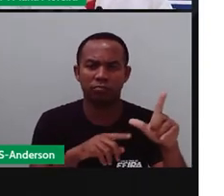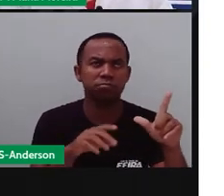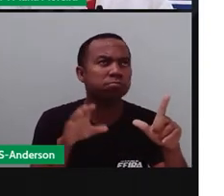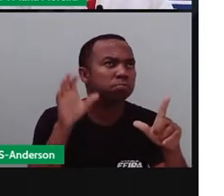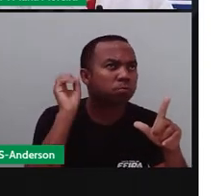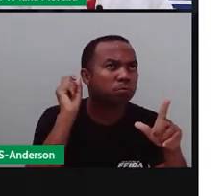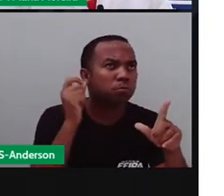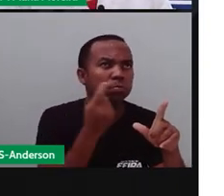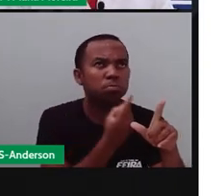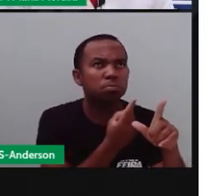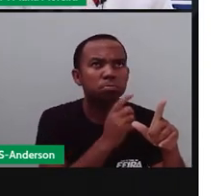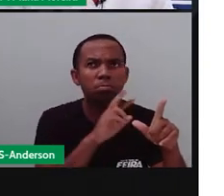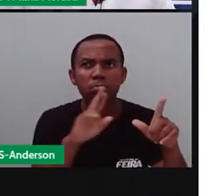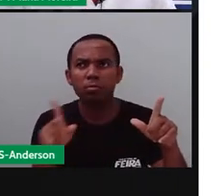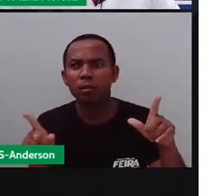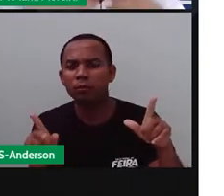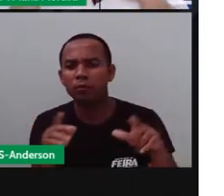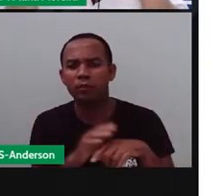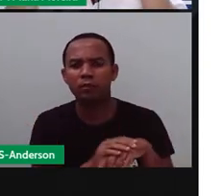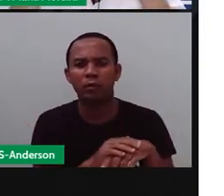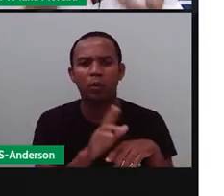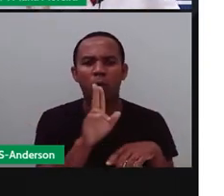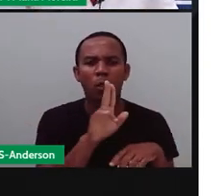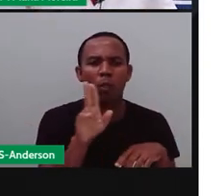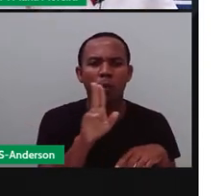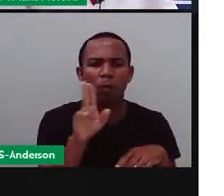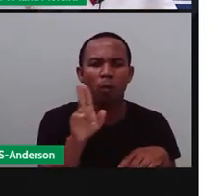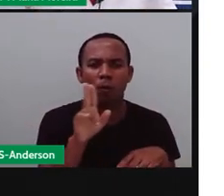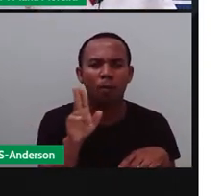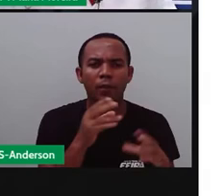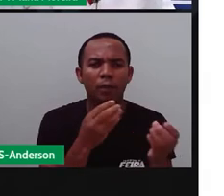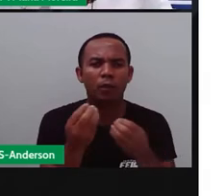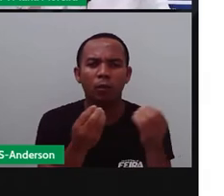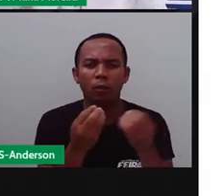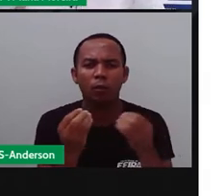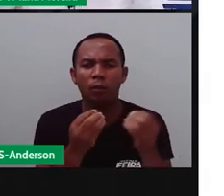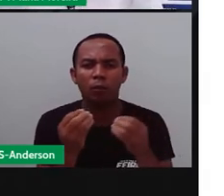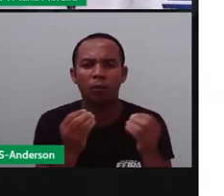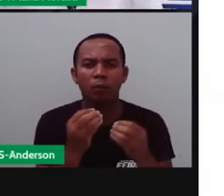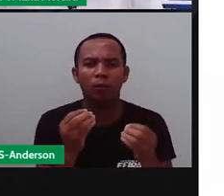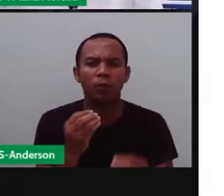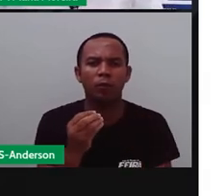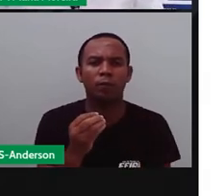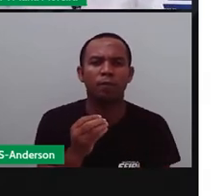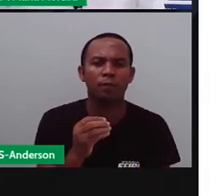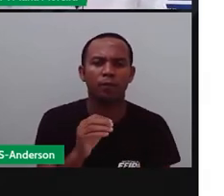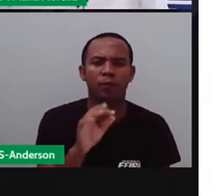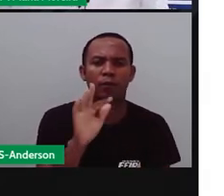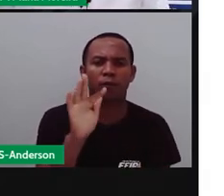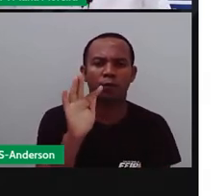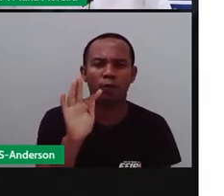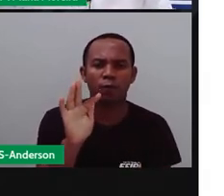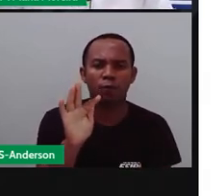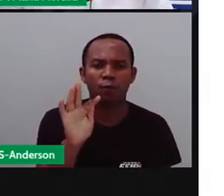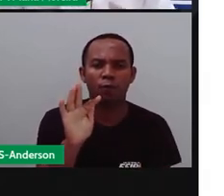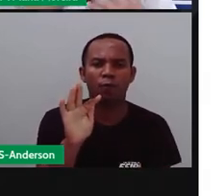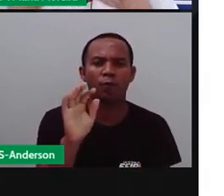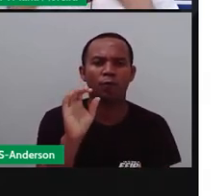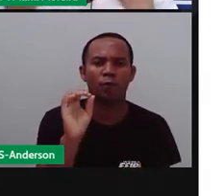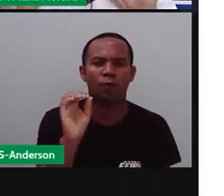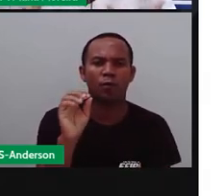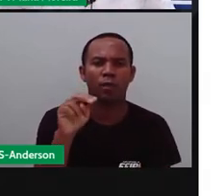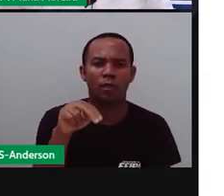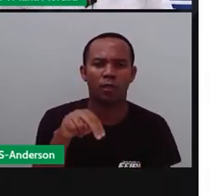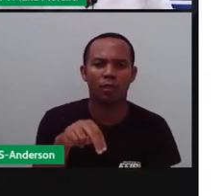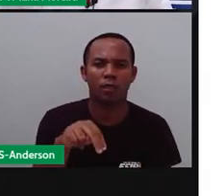som. Certo? O nome desse som, quando a gente pronuncia, é fonema. Tá? Então, existem